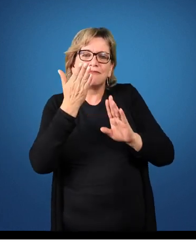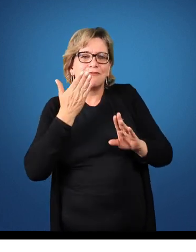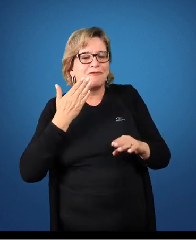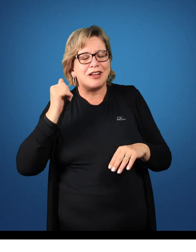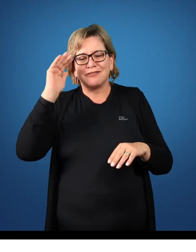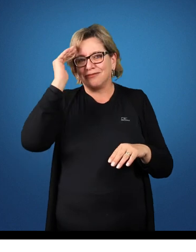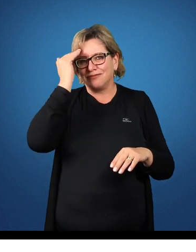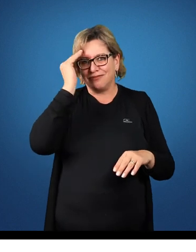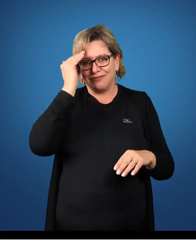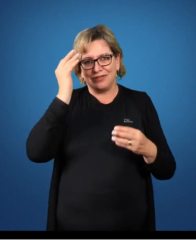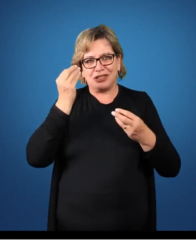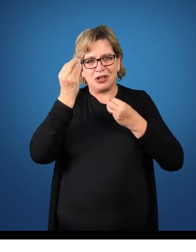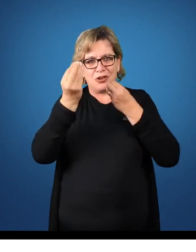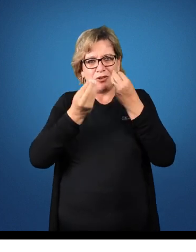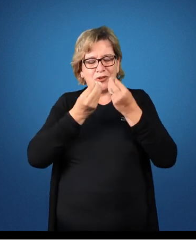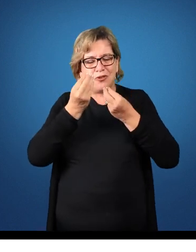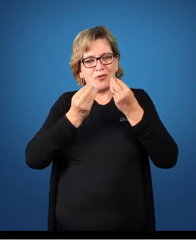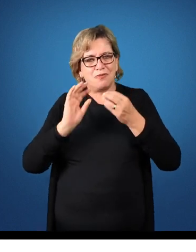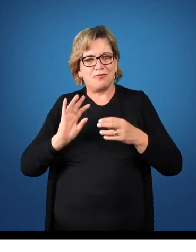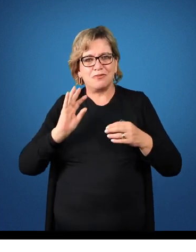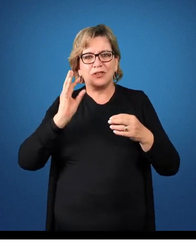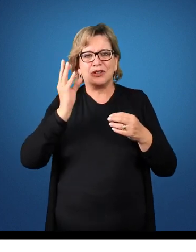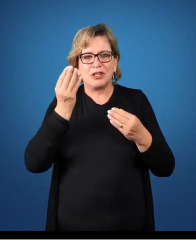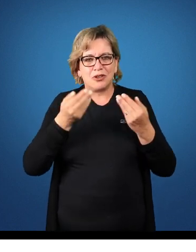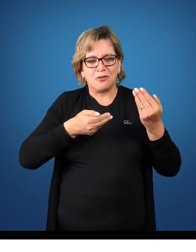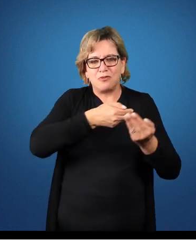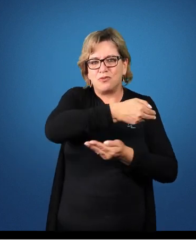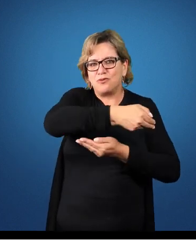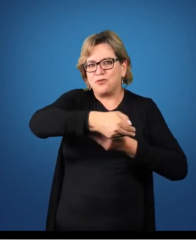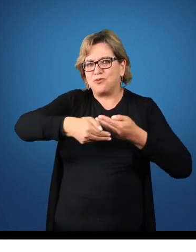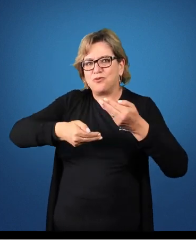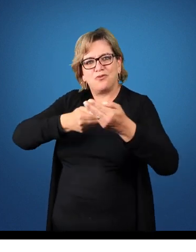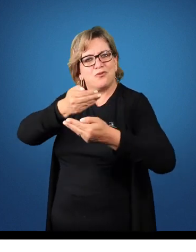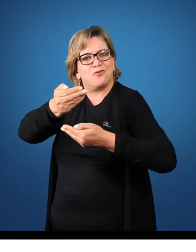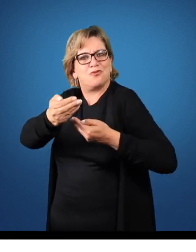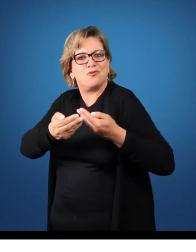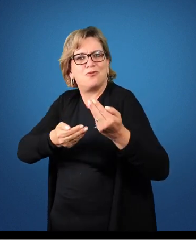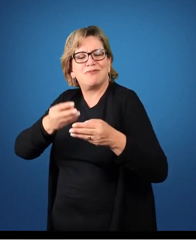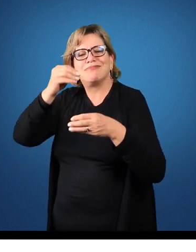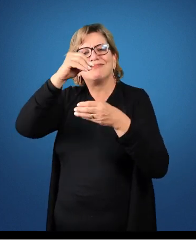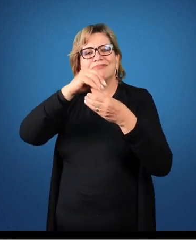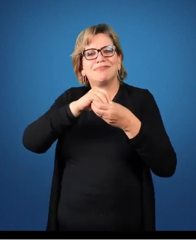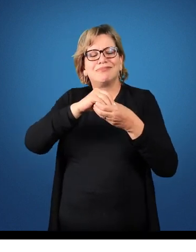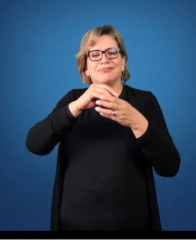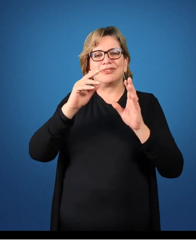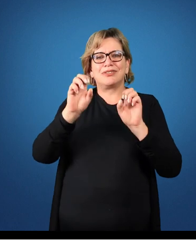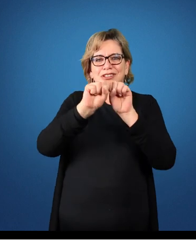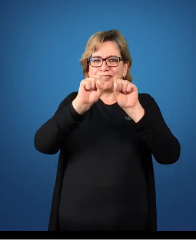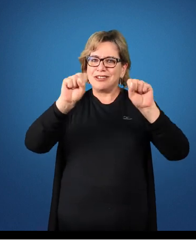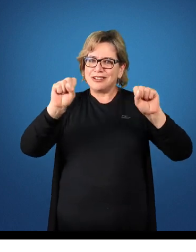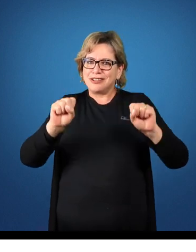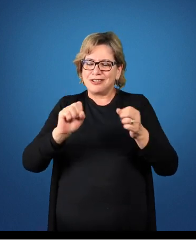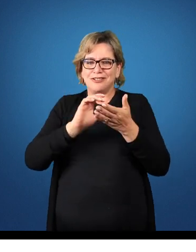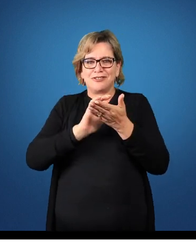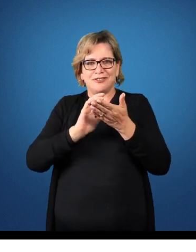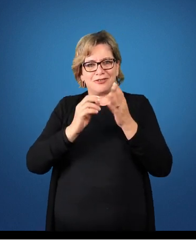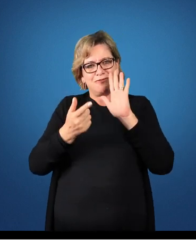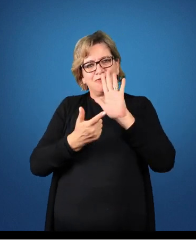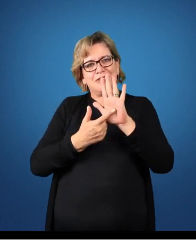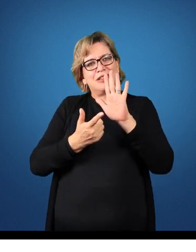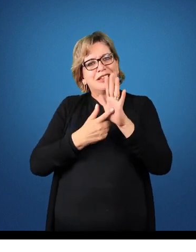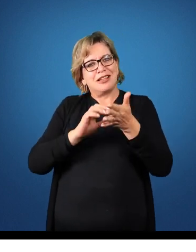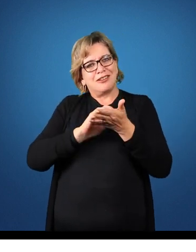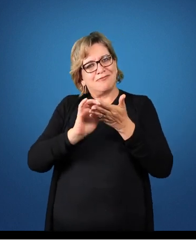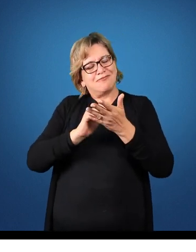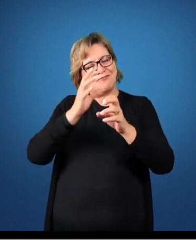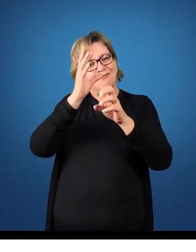de entender como é que se transitam esses dados dentro do sistema apresentado